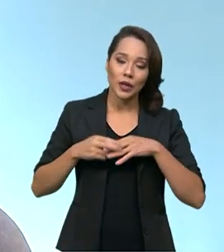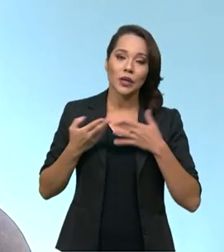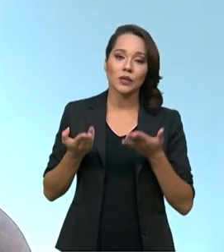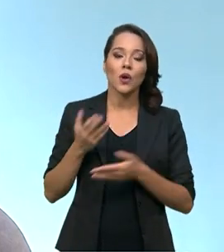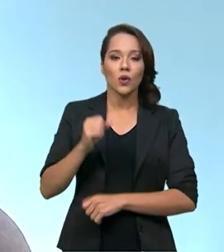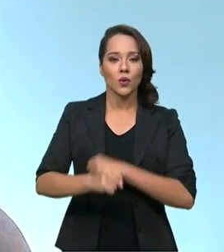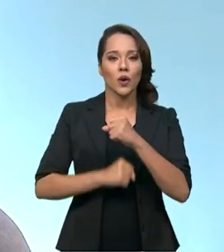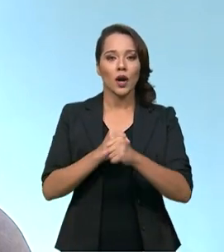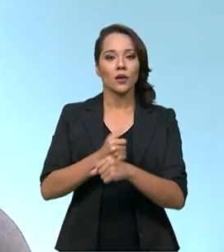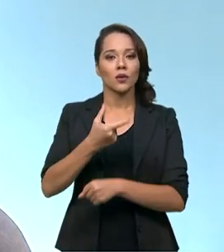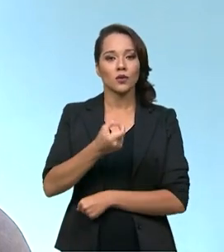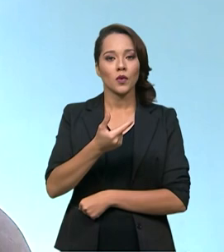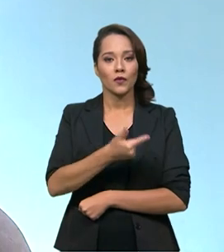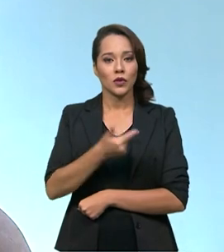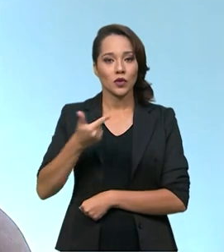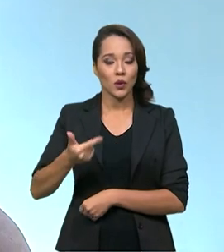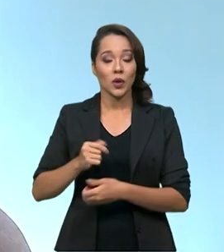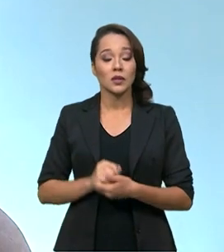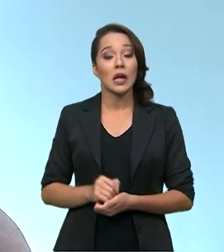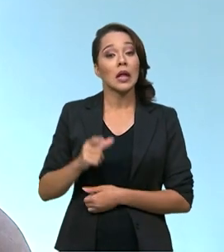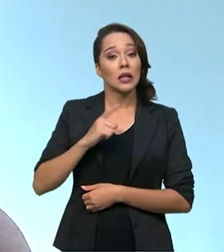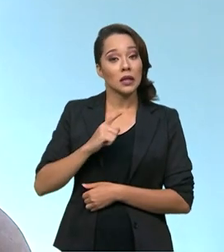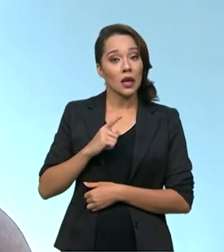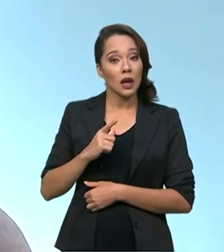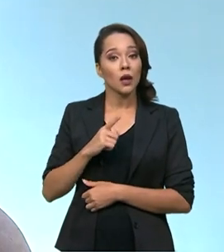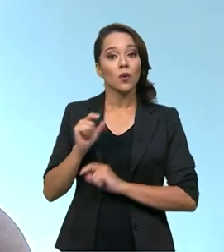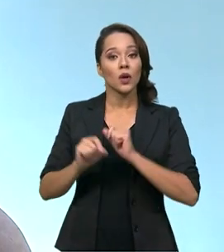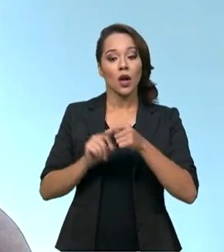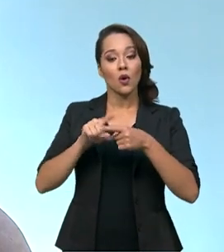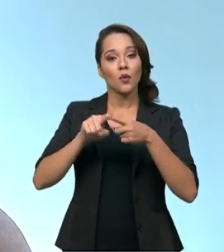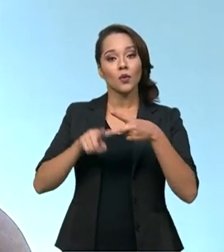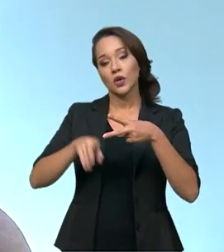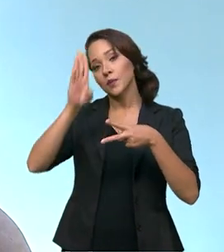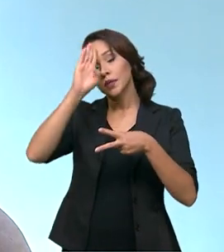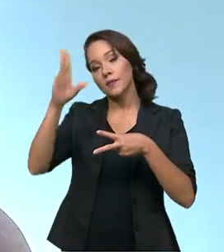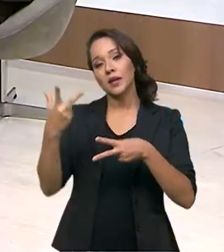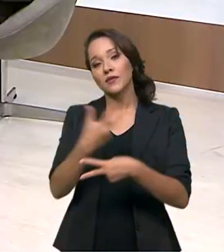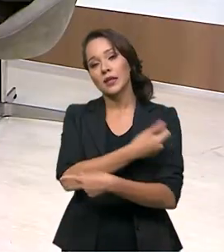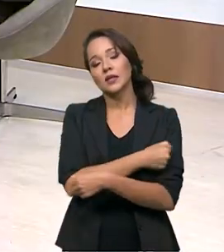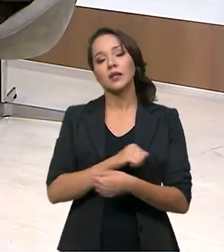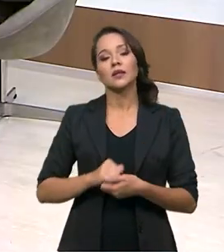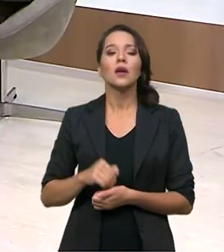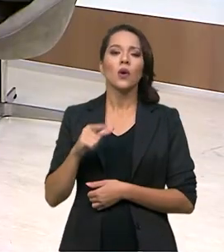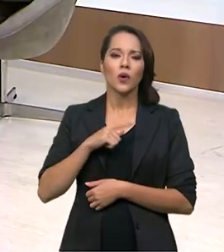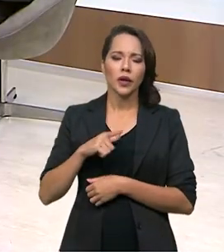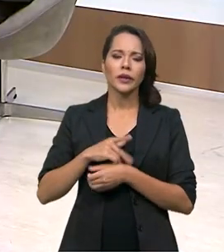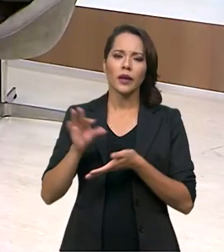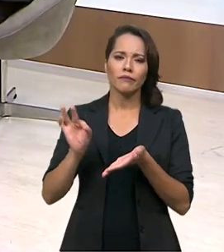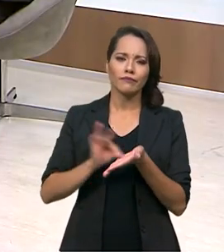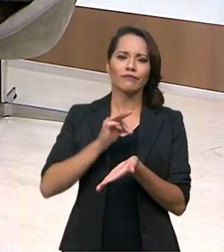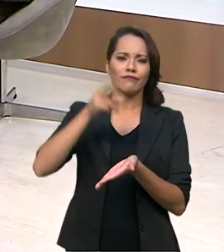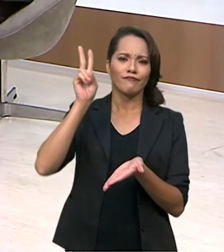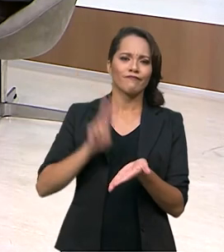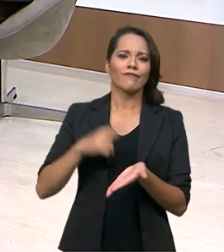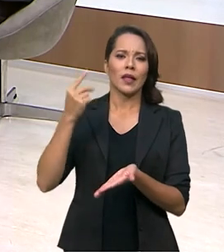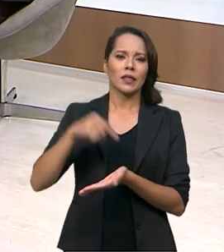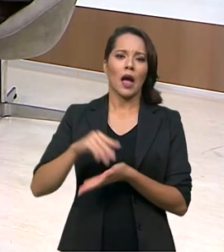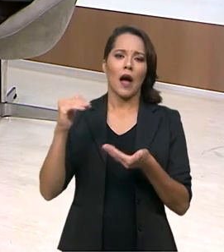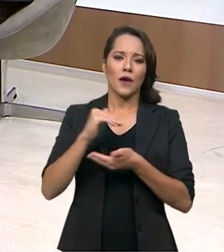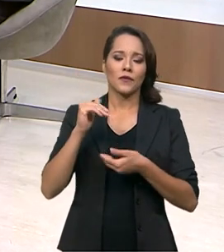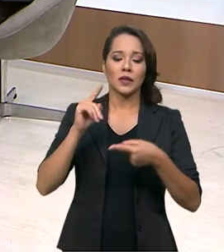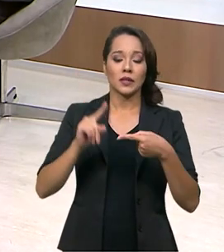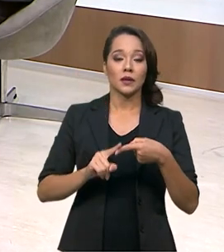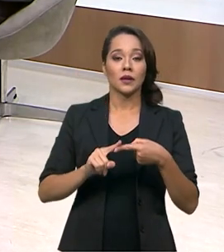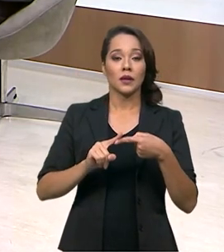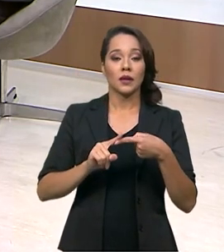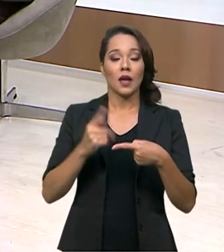no ano de 2022, nós temos como dois principais imunizantes, os que têm registro definitivo na Anvisa, que são a